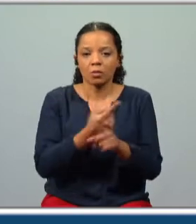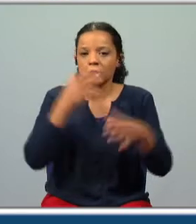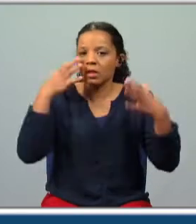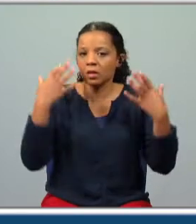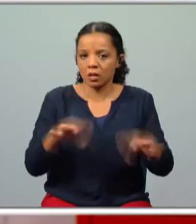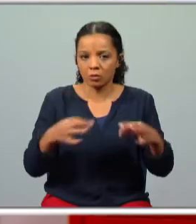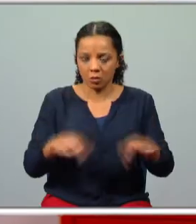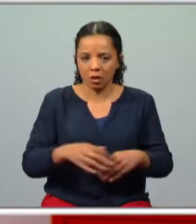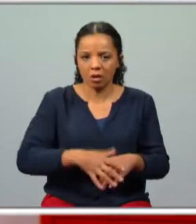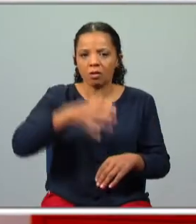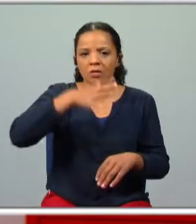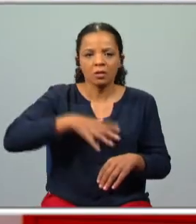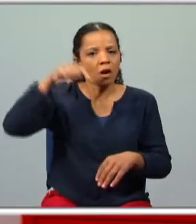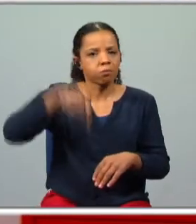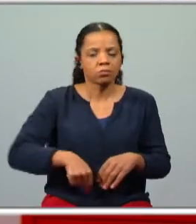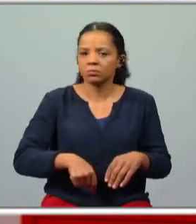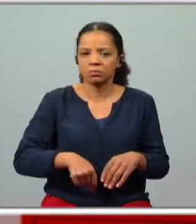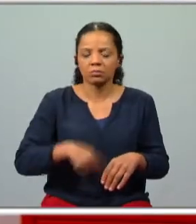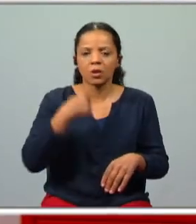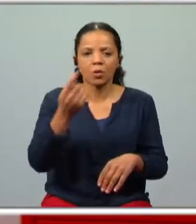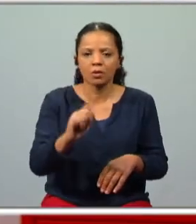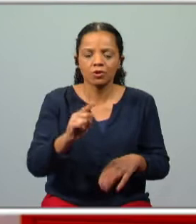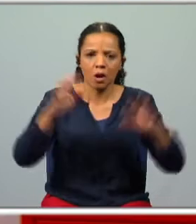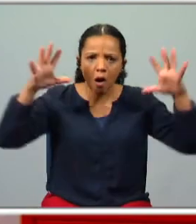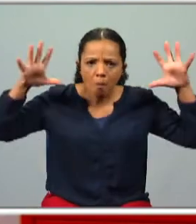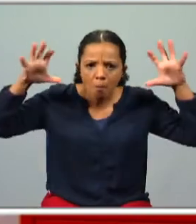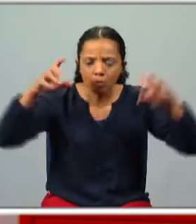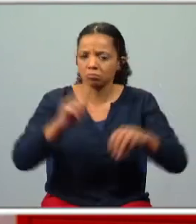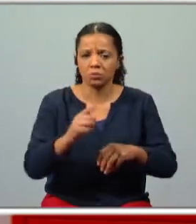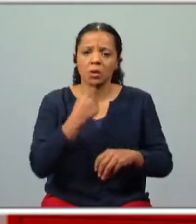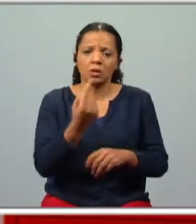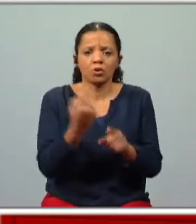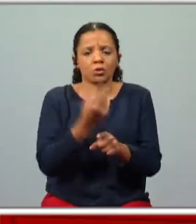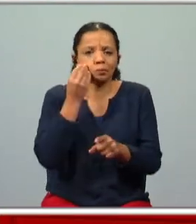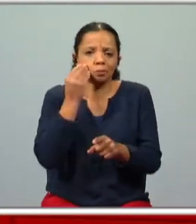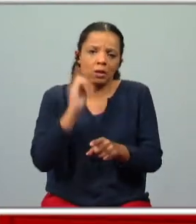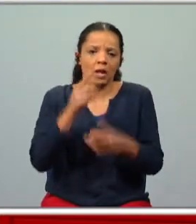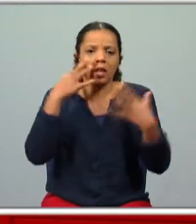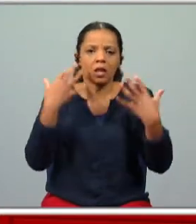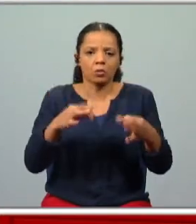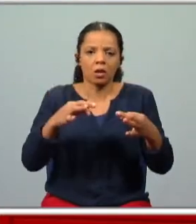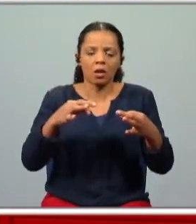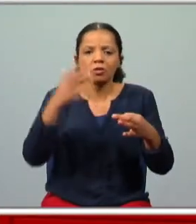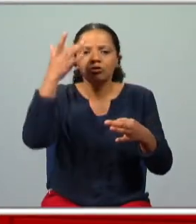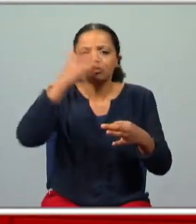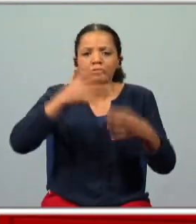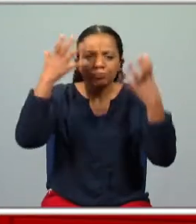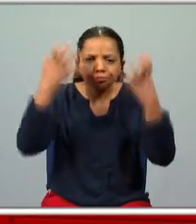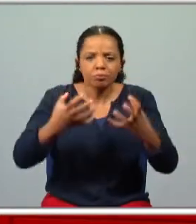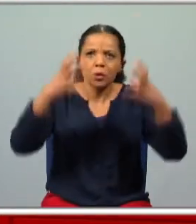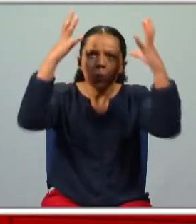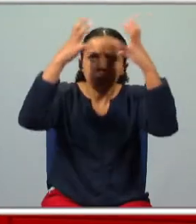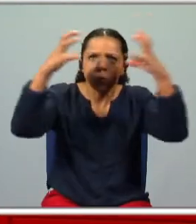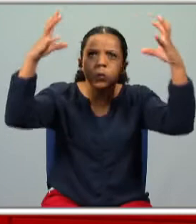Repara, não nos dizem logo aqui, Vasta Gama não diz, era um monstro. Não, é um elemento natural, uma nuvem escura. Uma nuvem